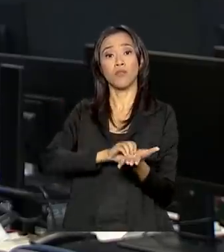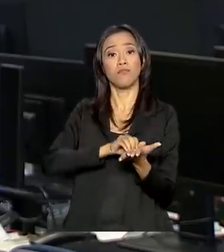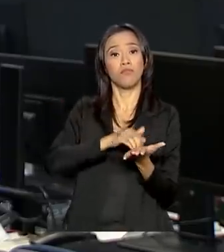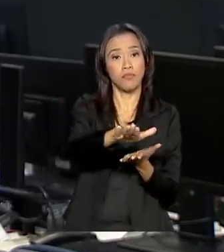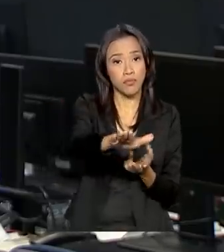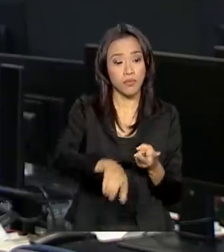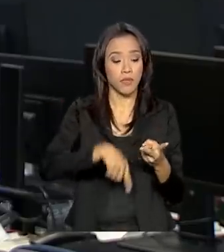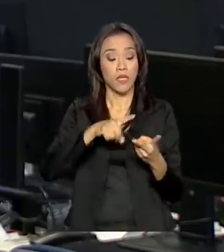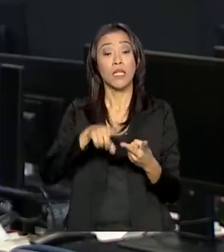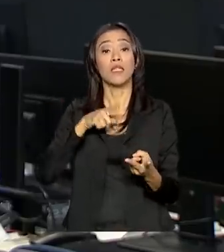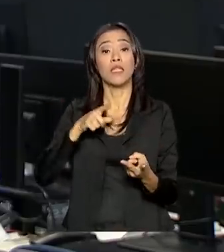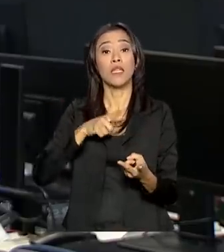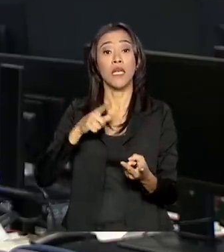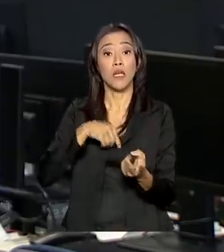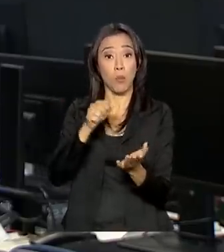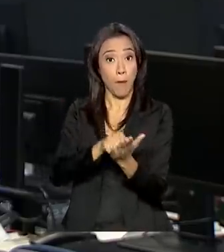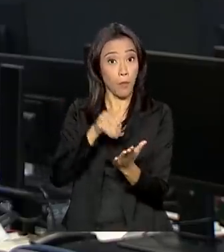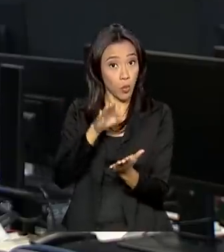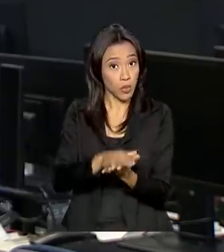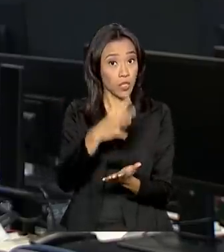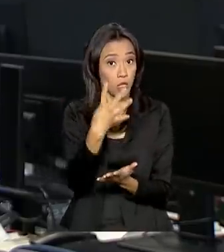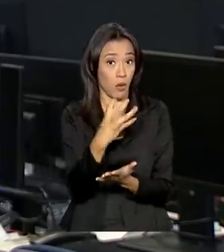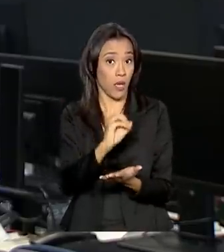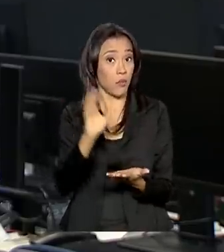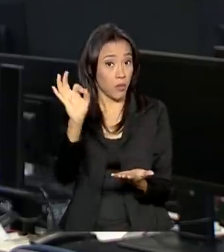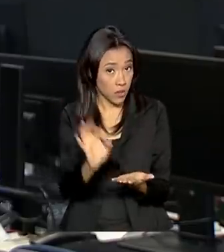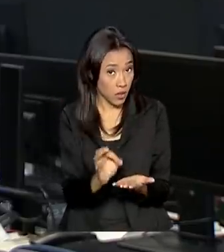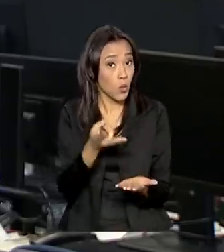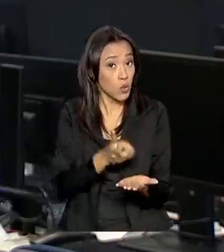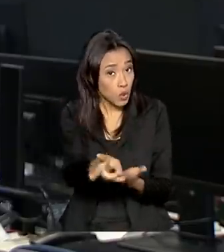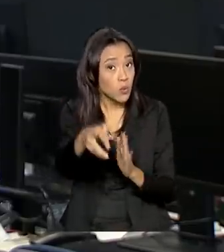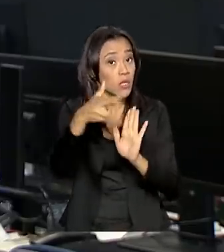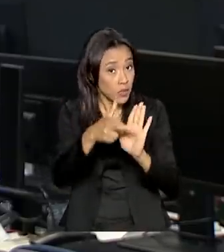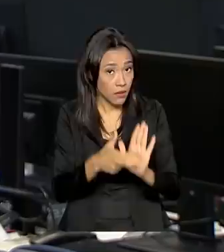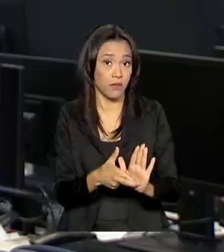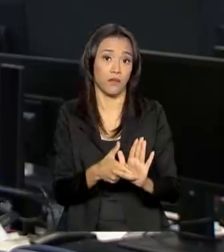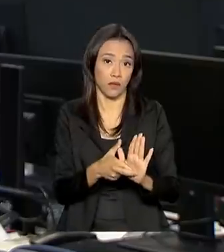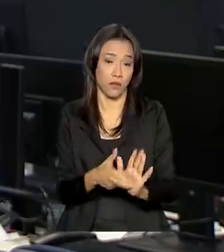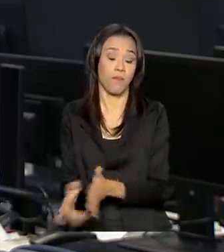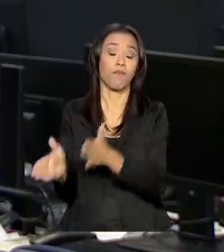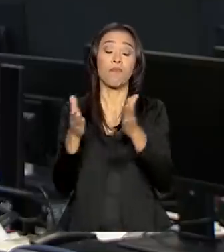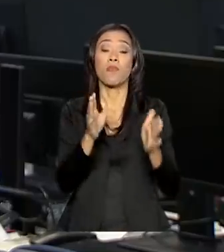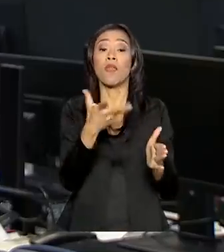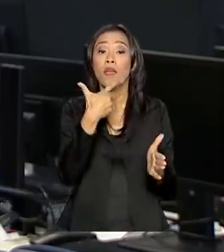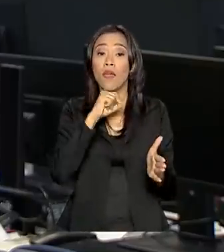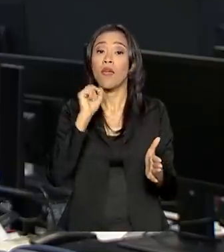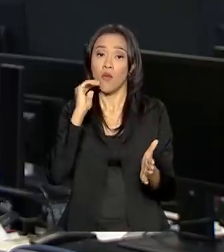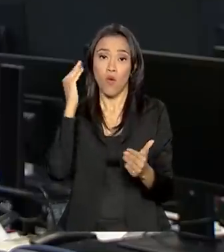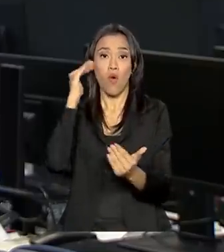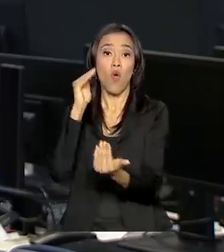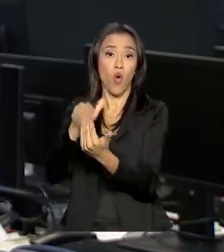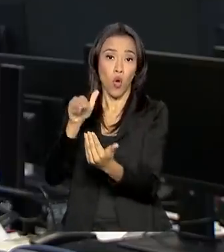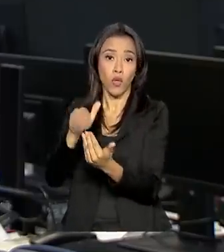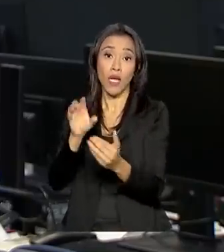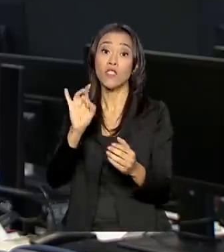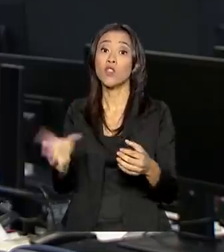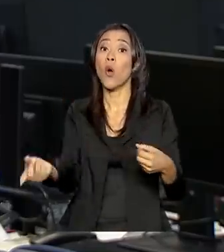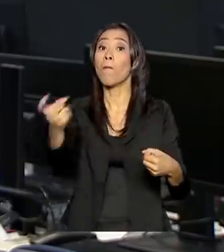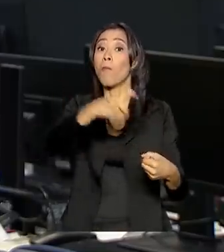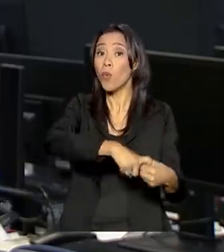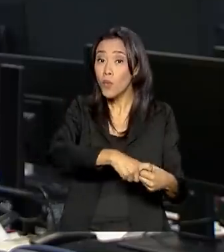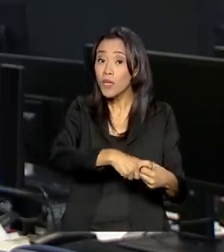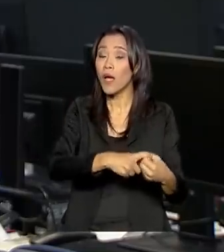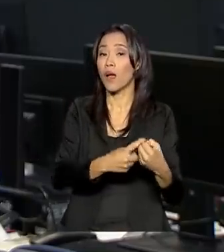multa de 40% do total do fundo, seguem valendo. Quem aderir ao programa só poderá voltar à modalidade anterior, depois de dois